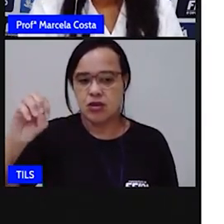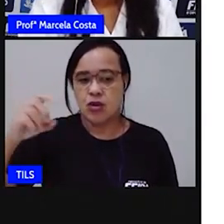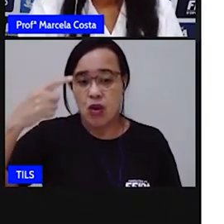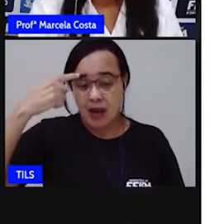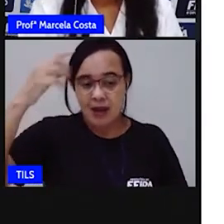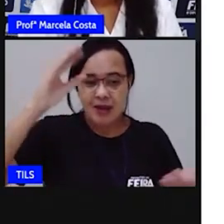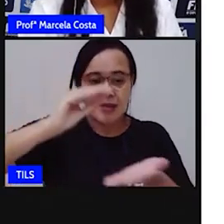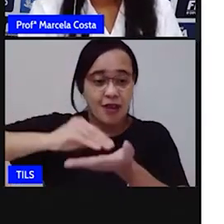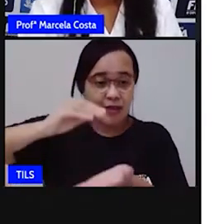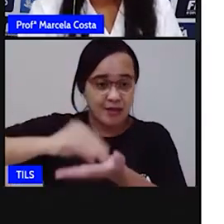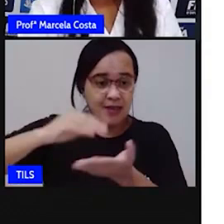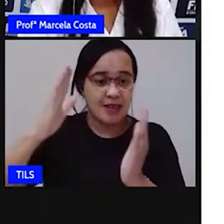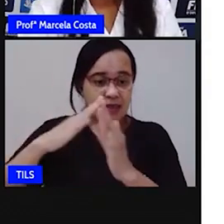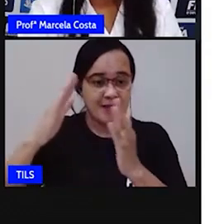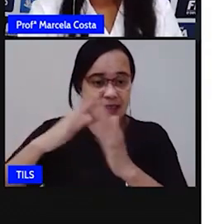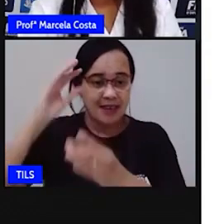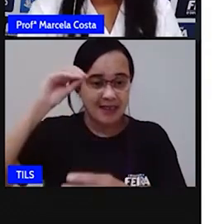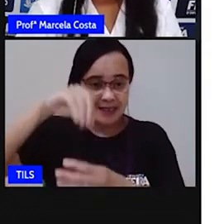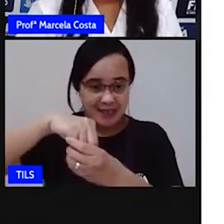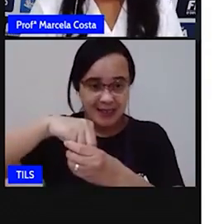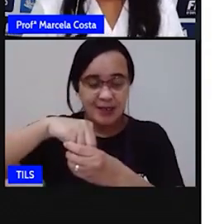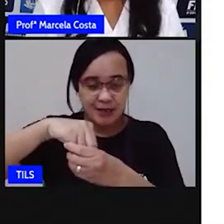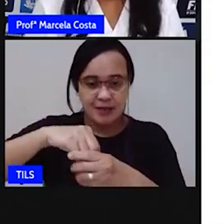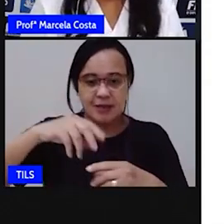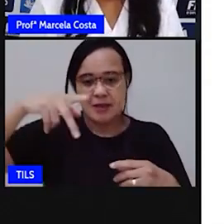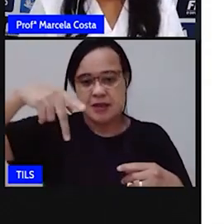P-I-C-O.